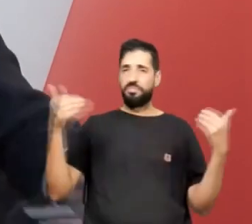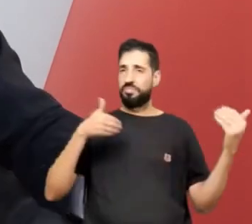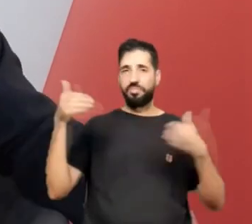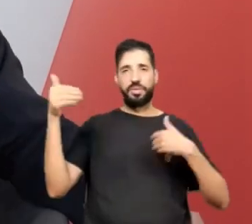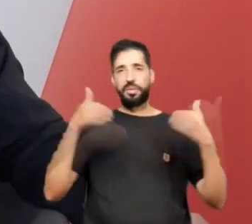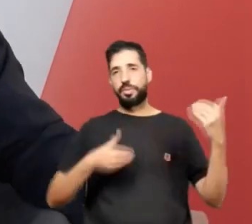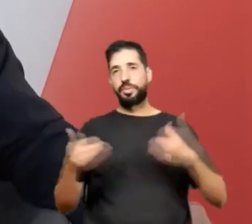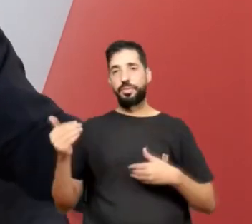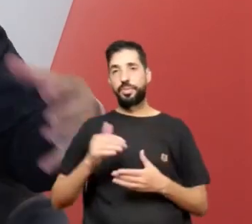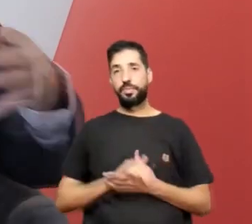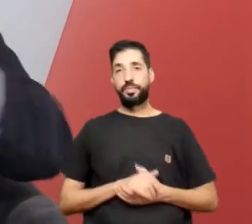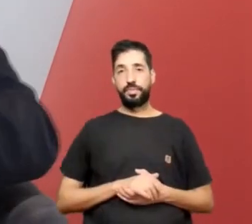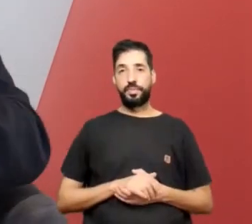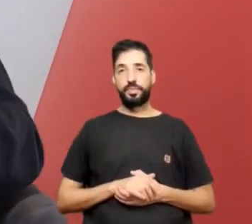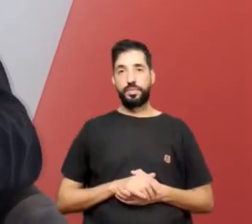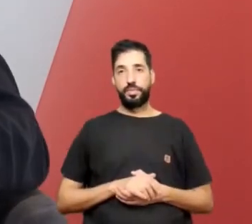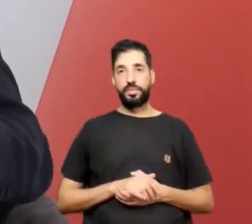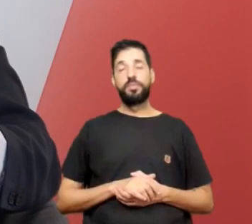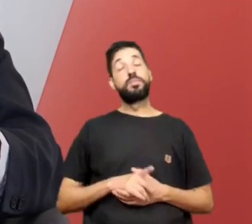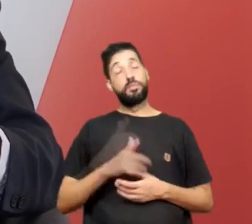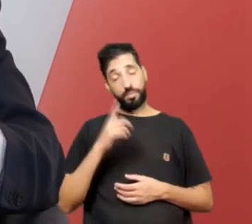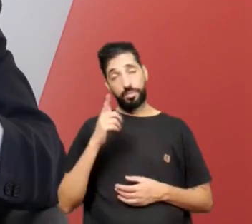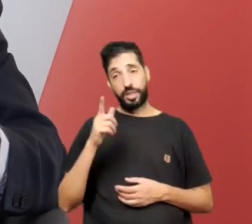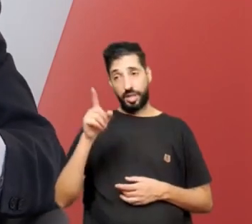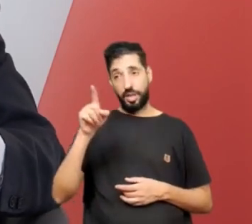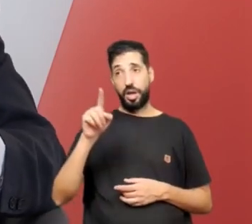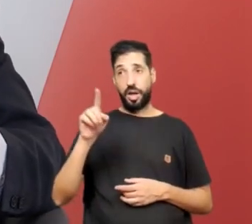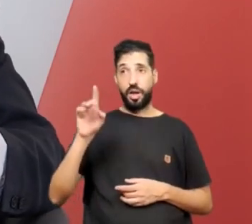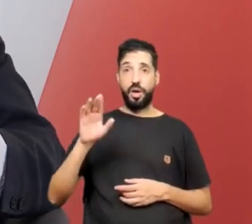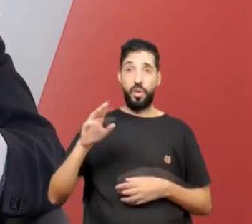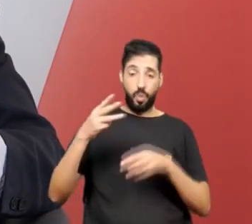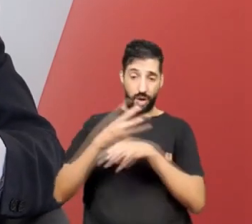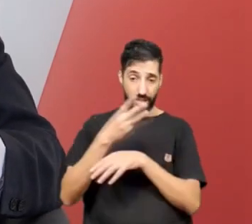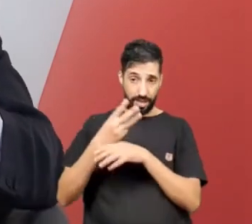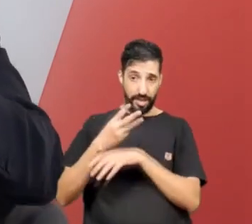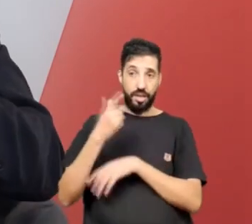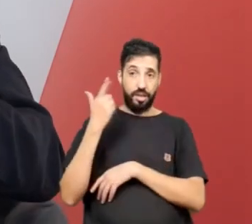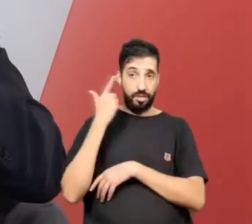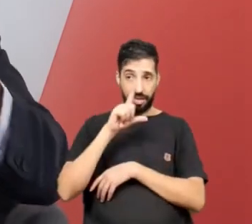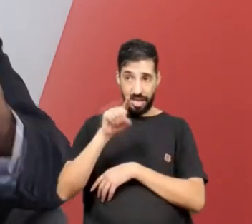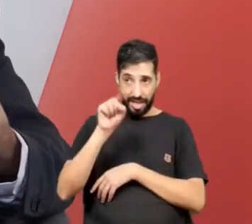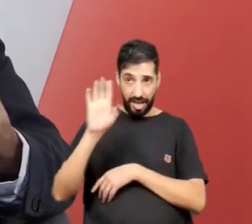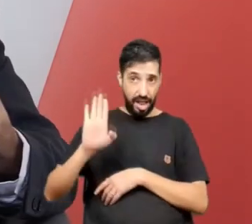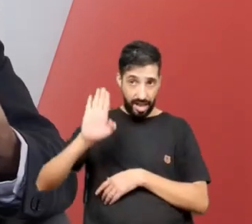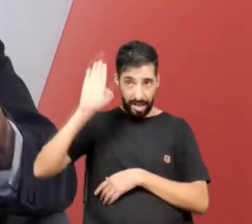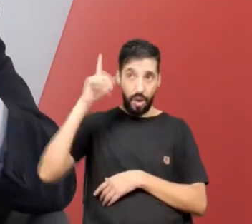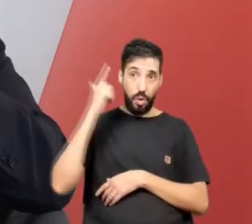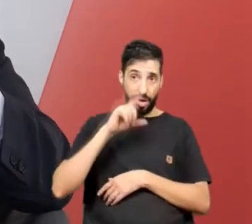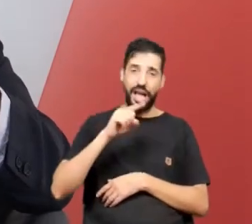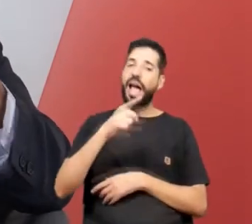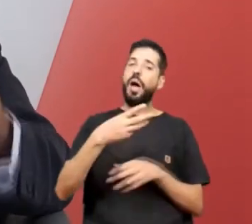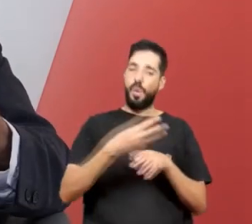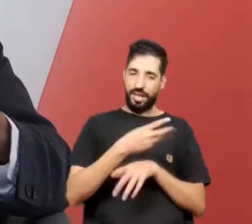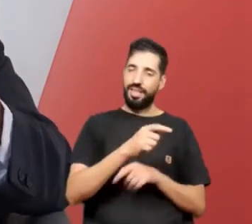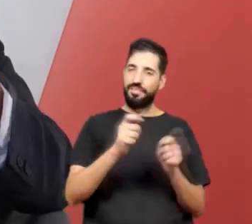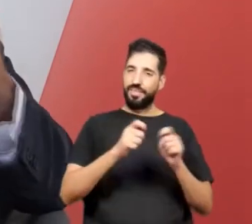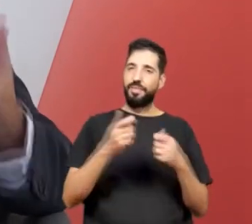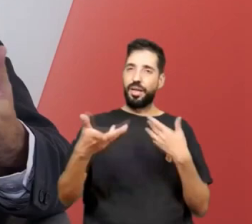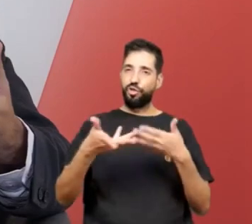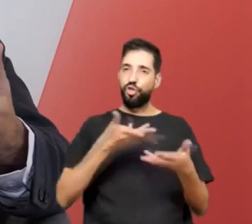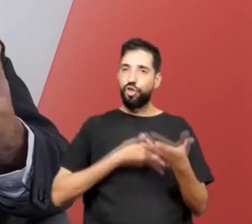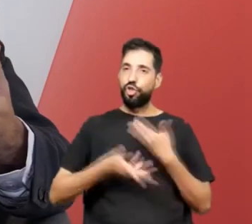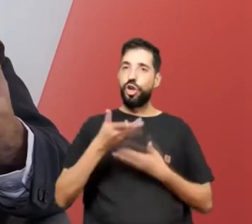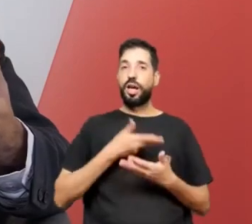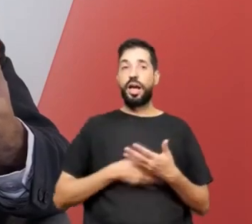Certamente, depois de eleito, esse WhatsApp vira um WhatsApp funcional. Mas é um canal, porque uma das coisas que as pessoas querem é ter